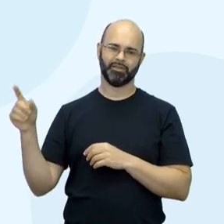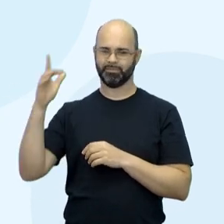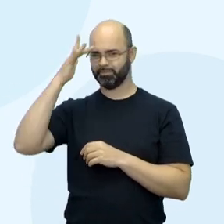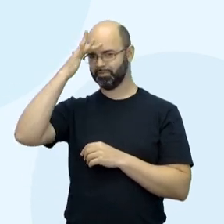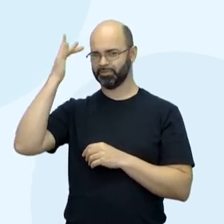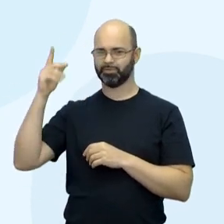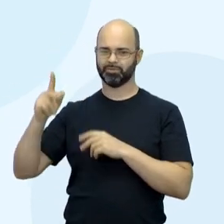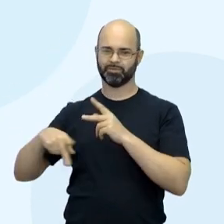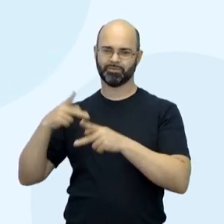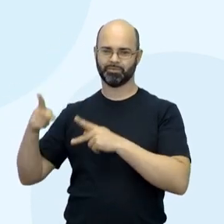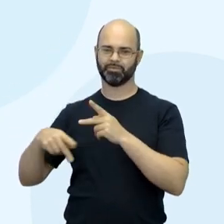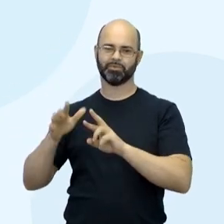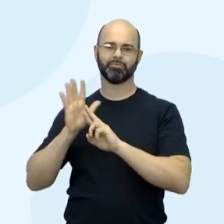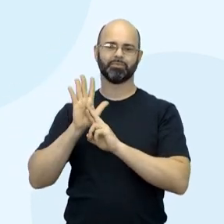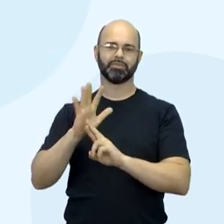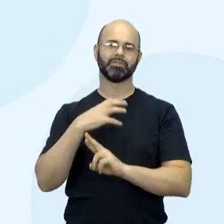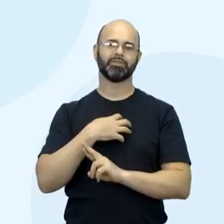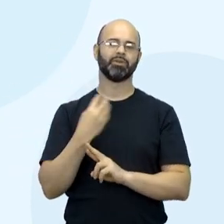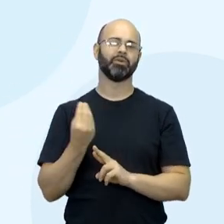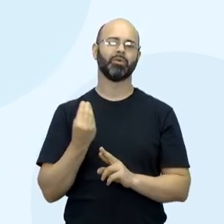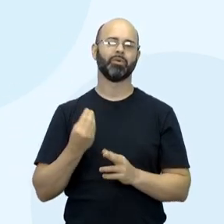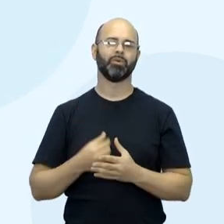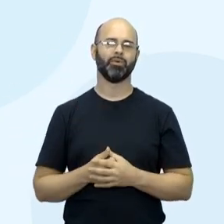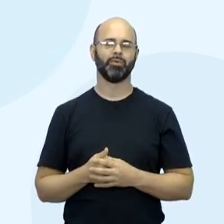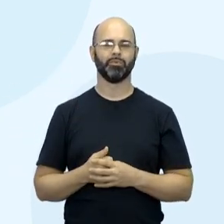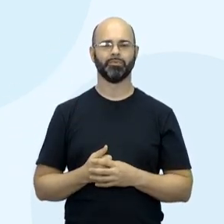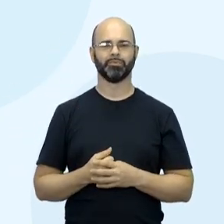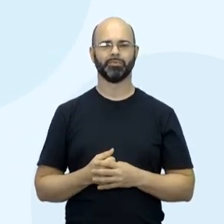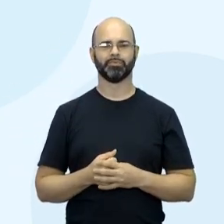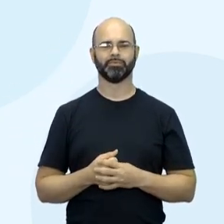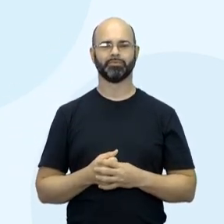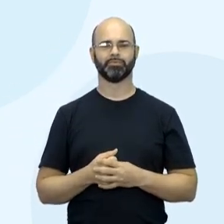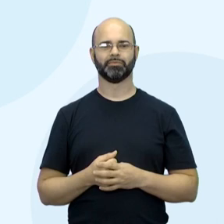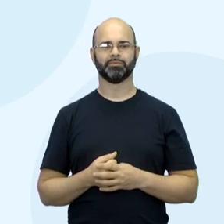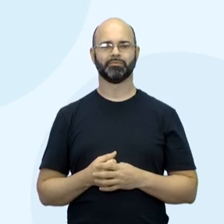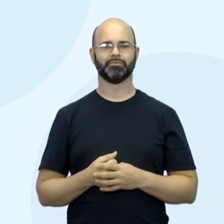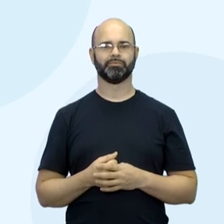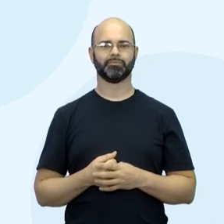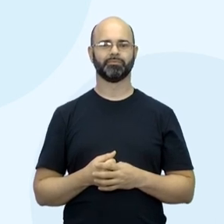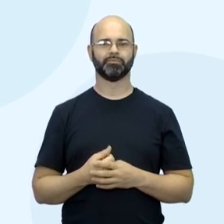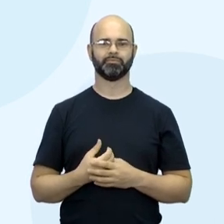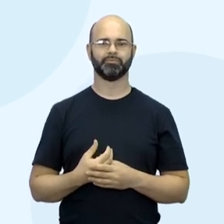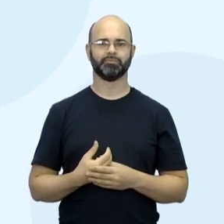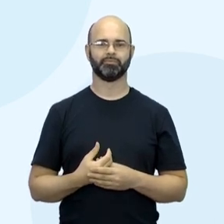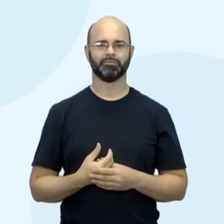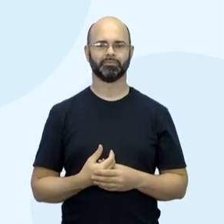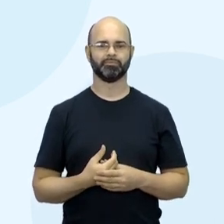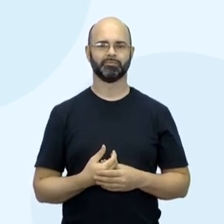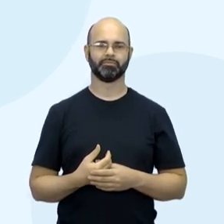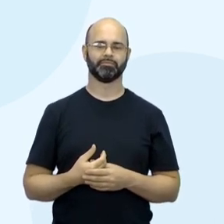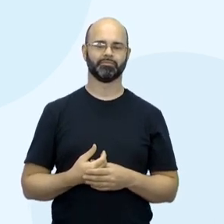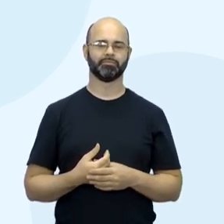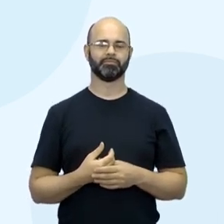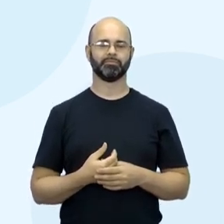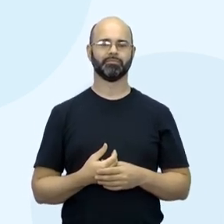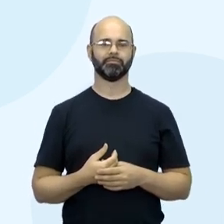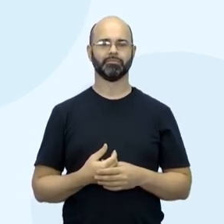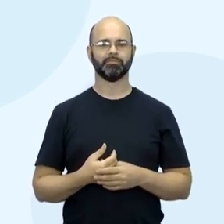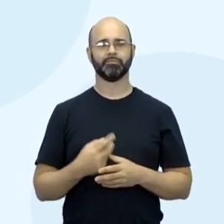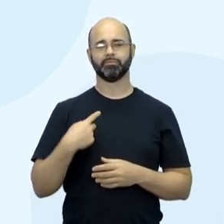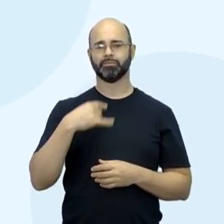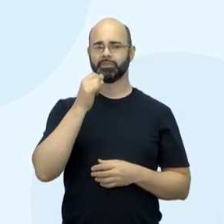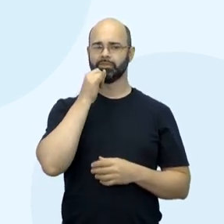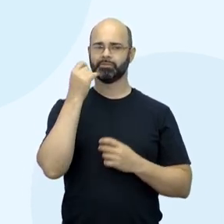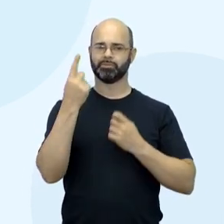filmes que você assiste? Como? Aí o professor falou, né? Os foliudianos é aquilo que falei, E aí eu trouxe alguns